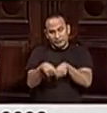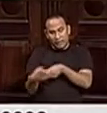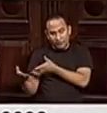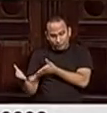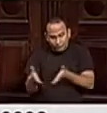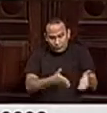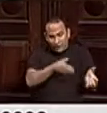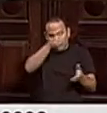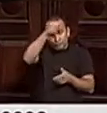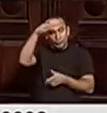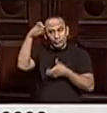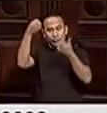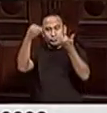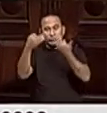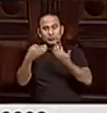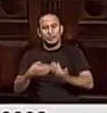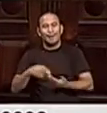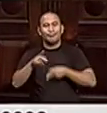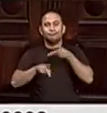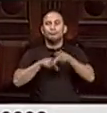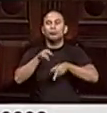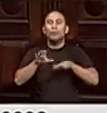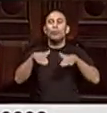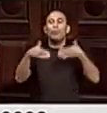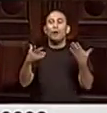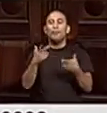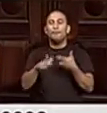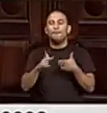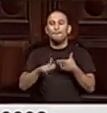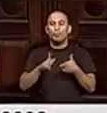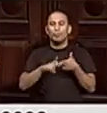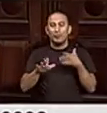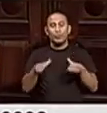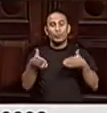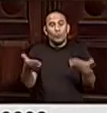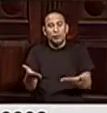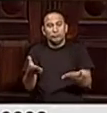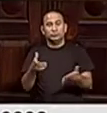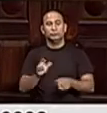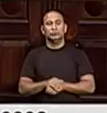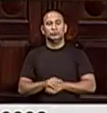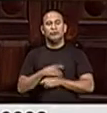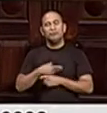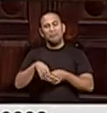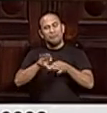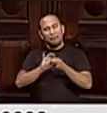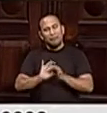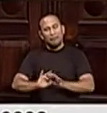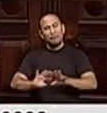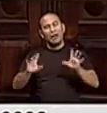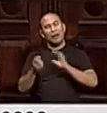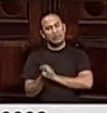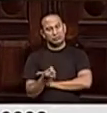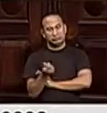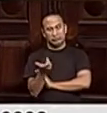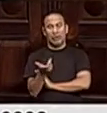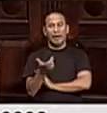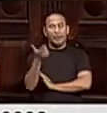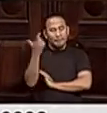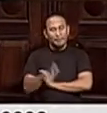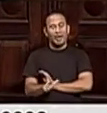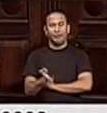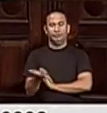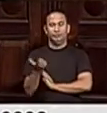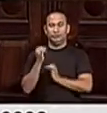esclarecer à população quais são os problemas, quando que esses recursos serão liberados e, mais do que